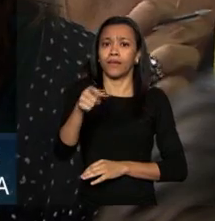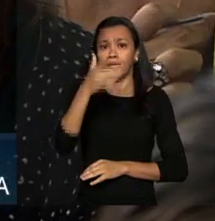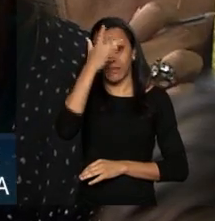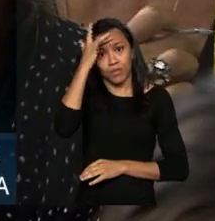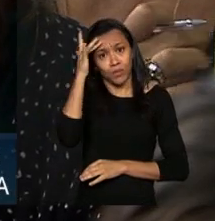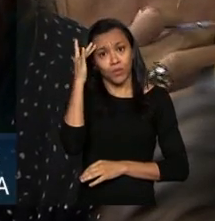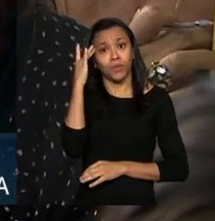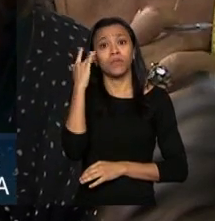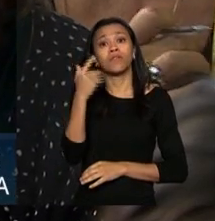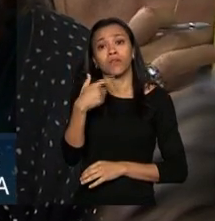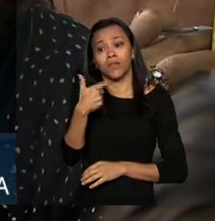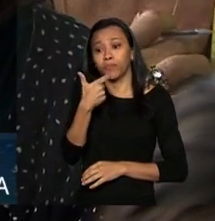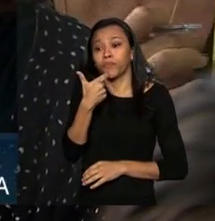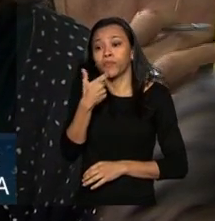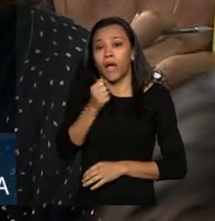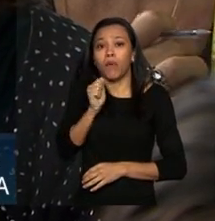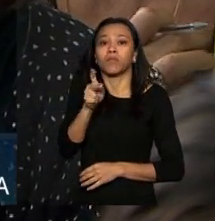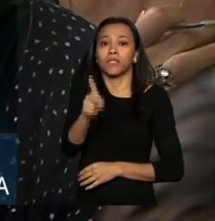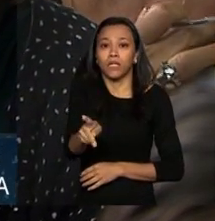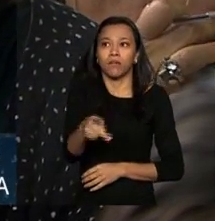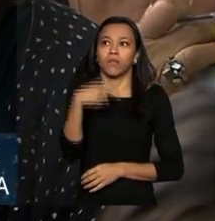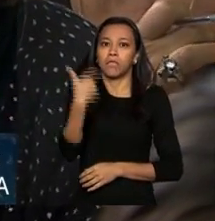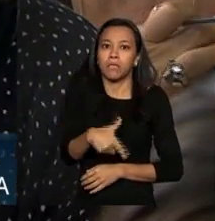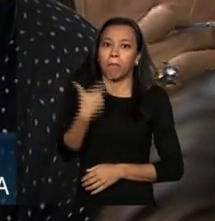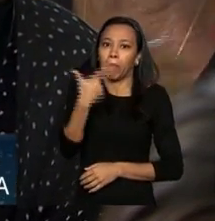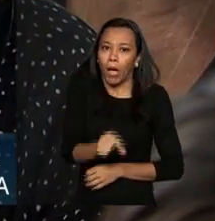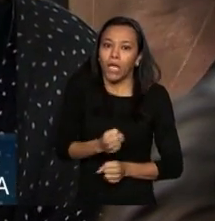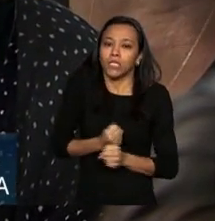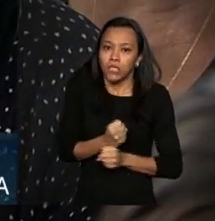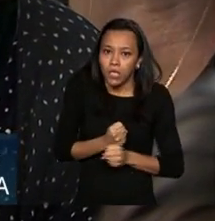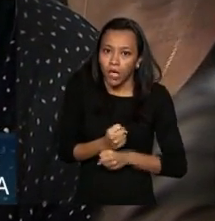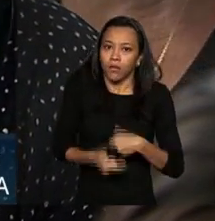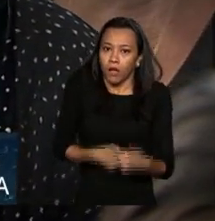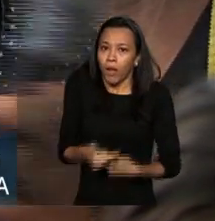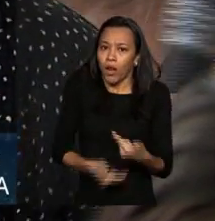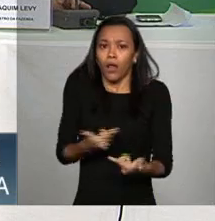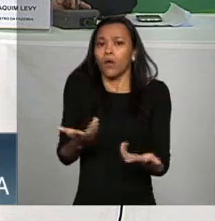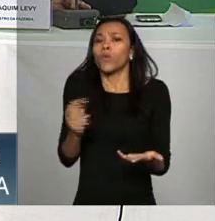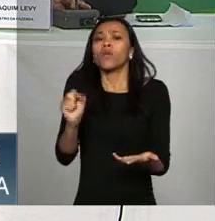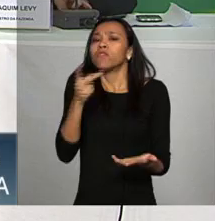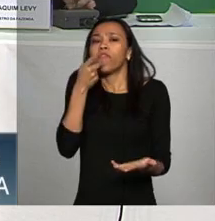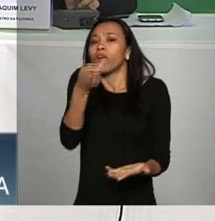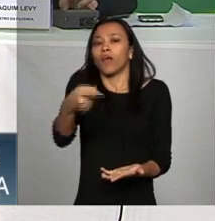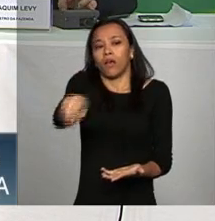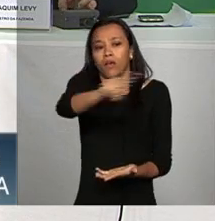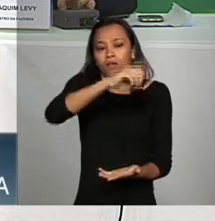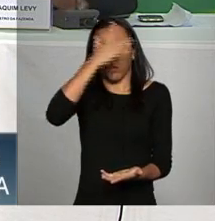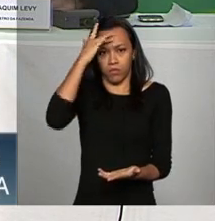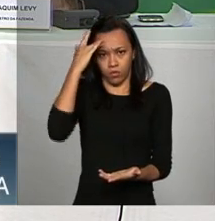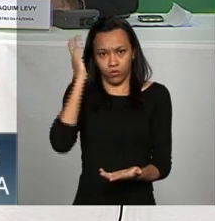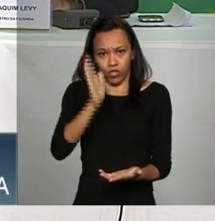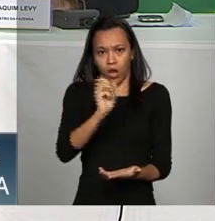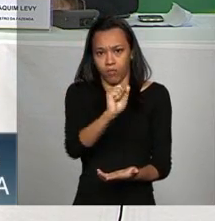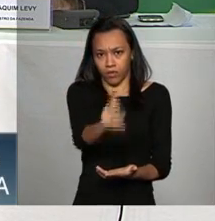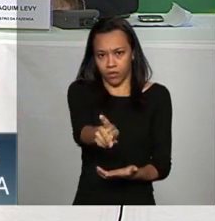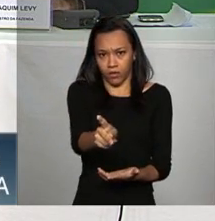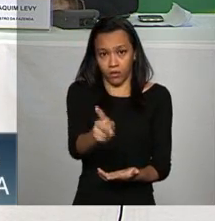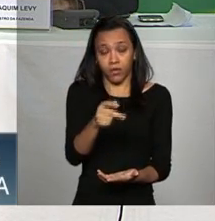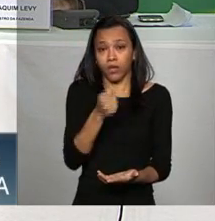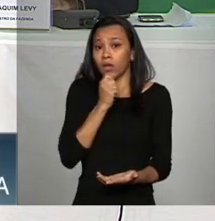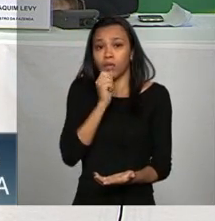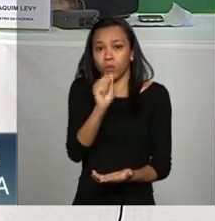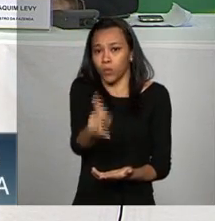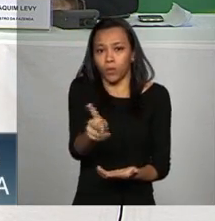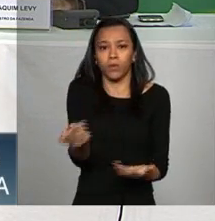trabalhar mais diante dessa nova MP qual seria o recado do governo para os aposentados pois não bom primeiro em relação ao